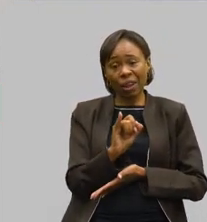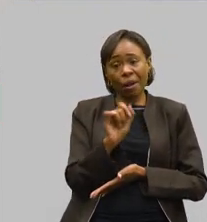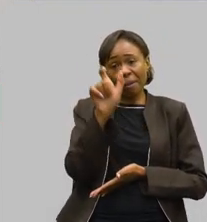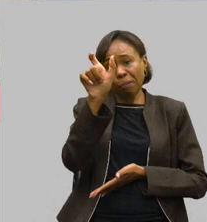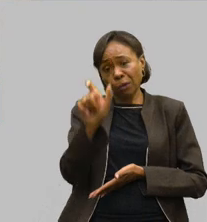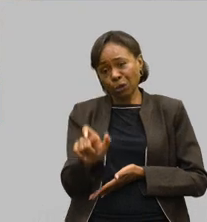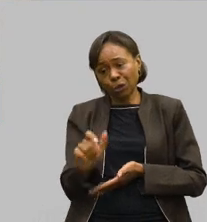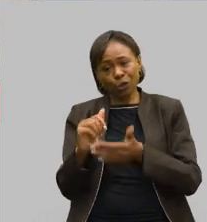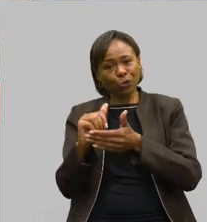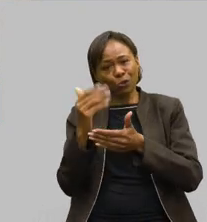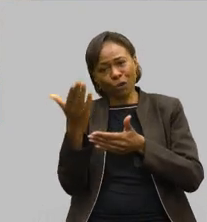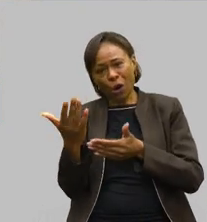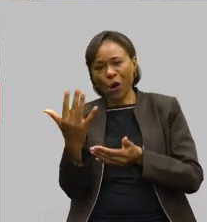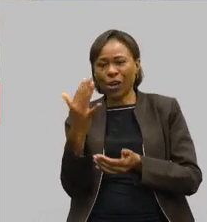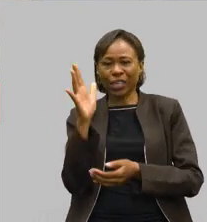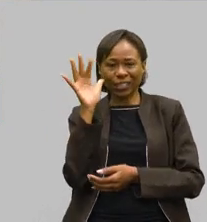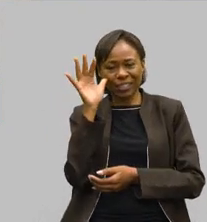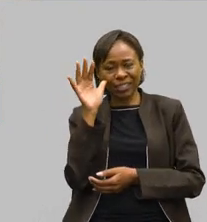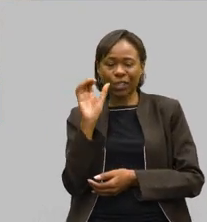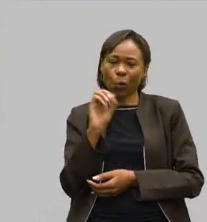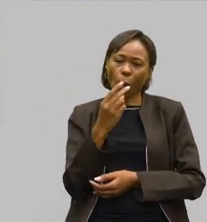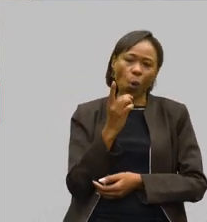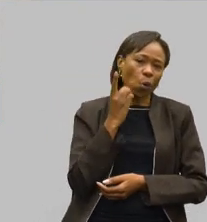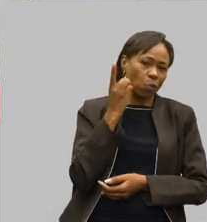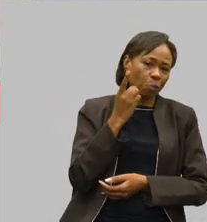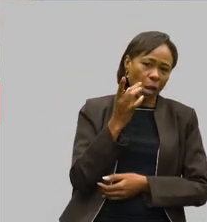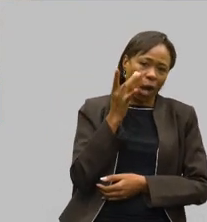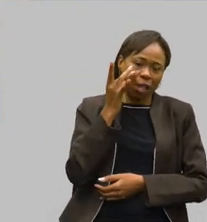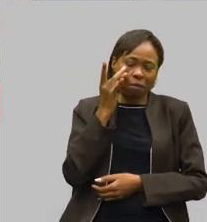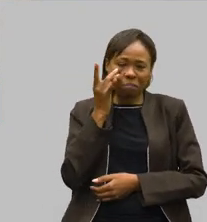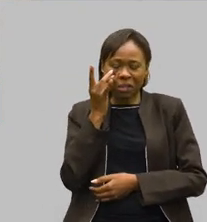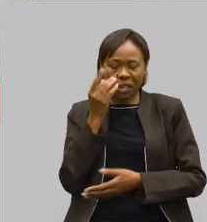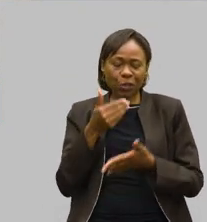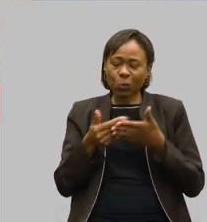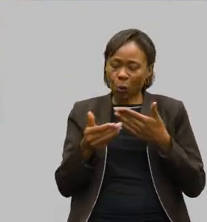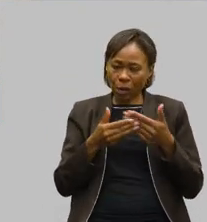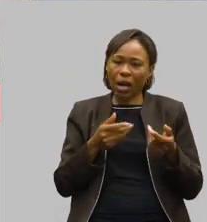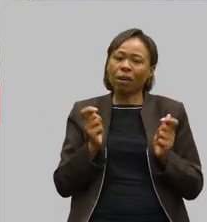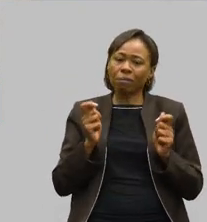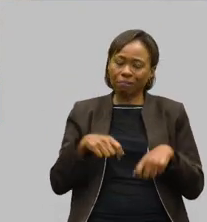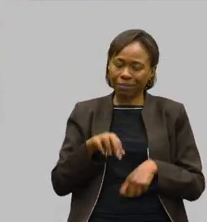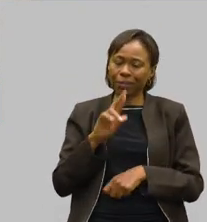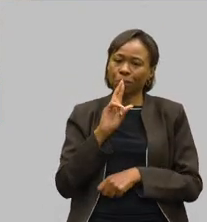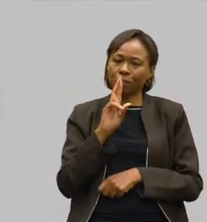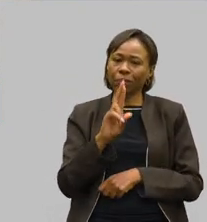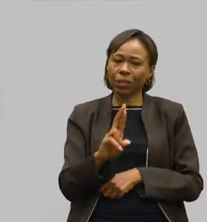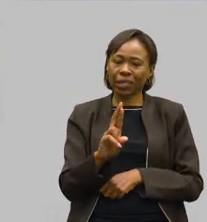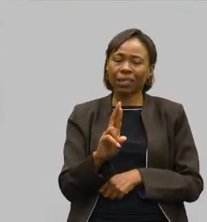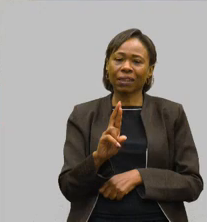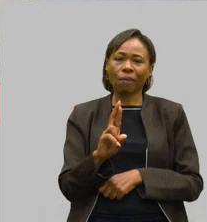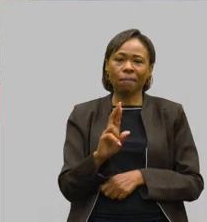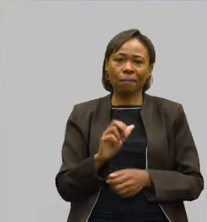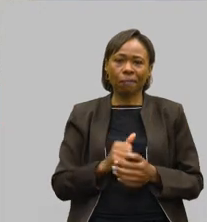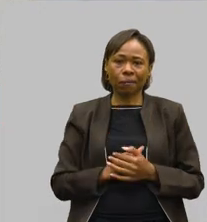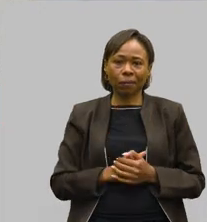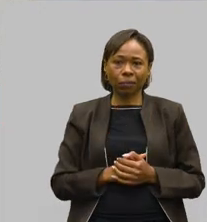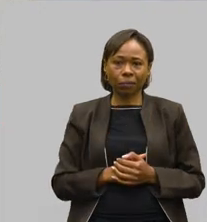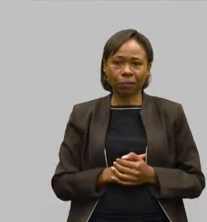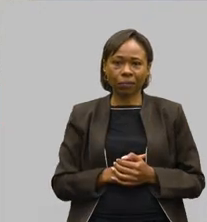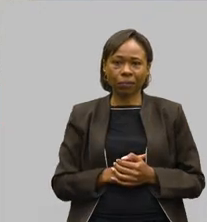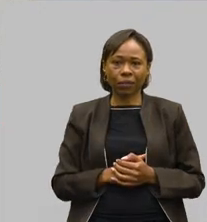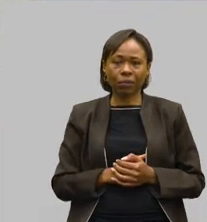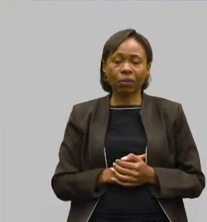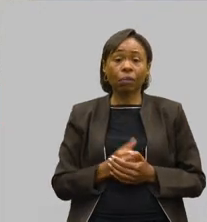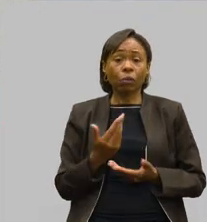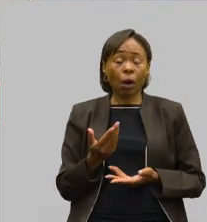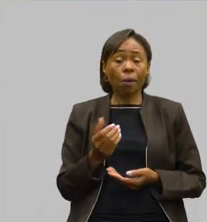telespectador ou um deputado estadual ou a plateia aqui presente, nós estamos aqui para responder a todas, mesmo que sejam aquelas ocultas. A